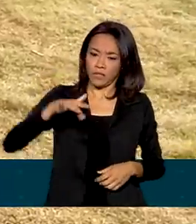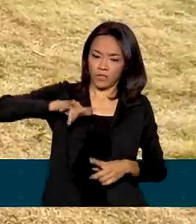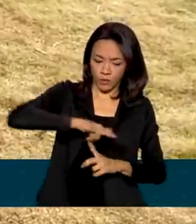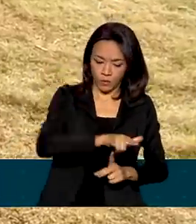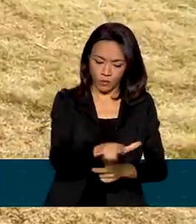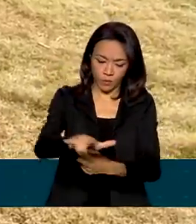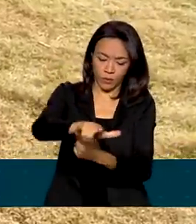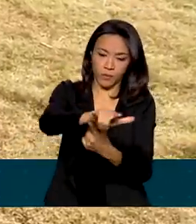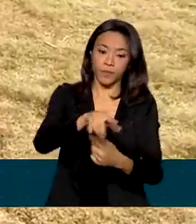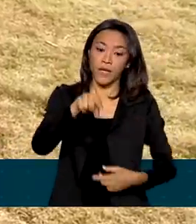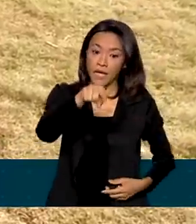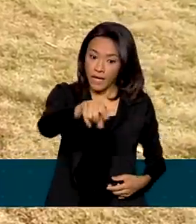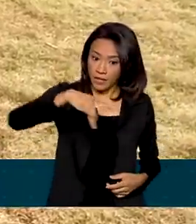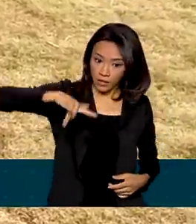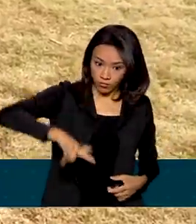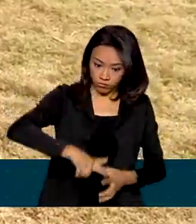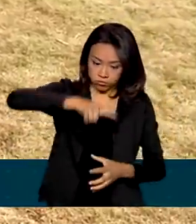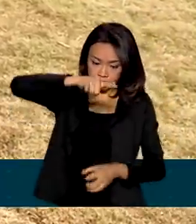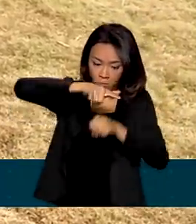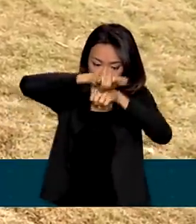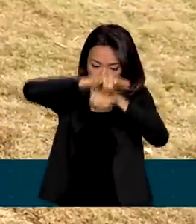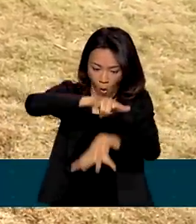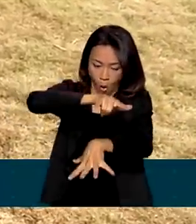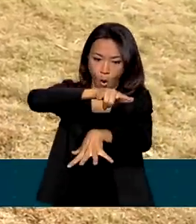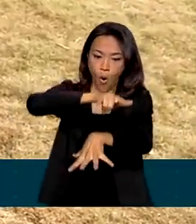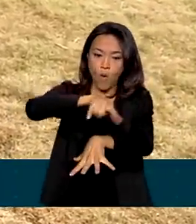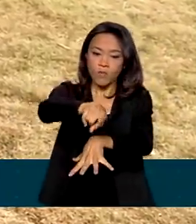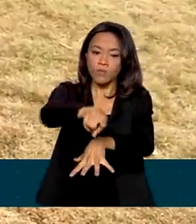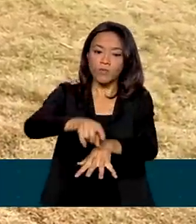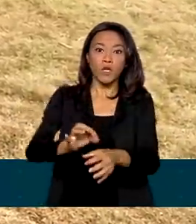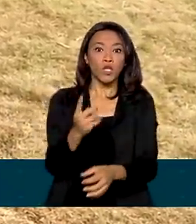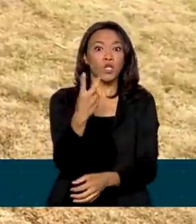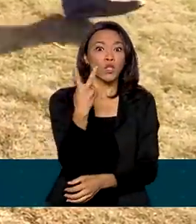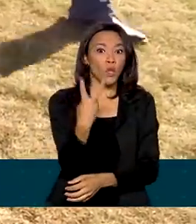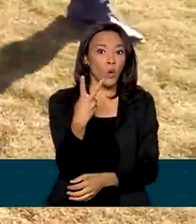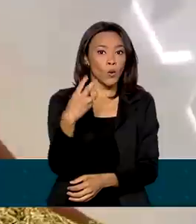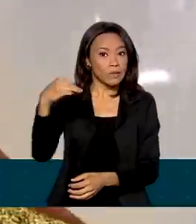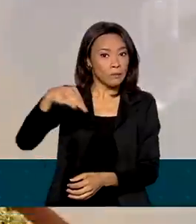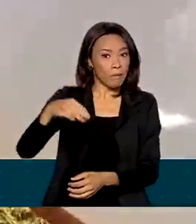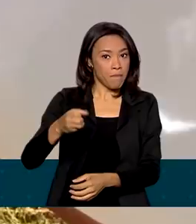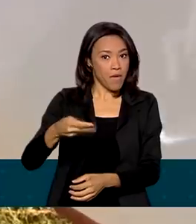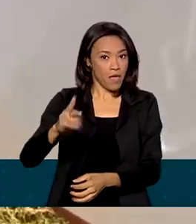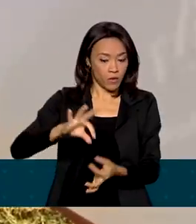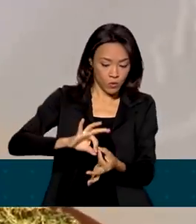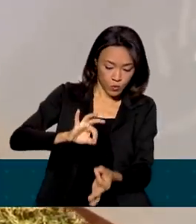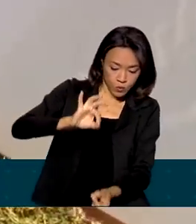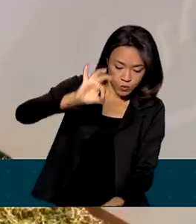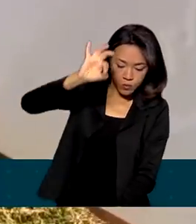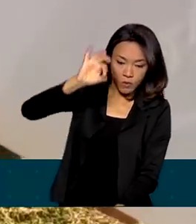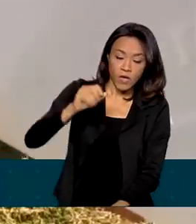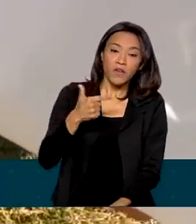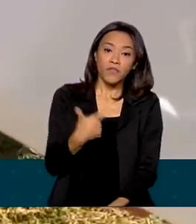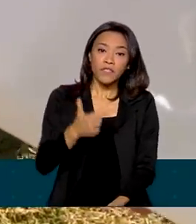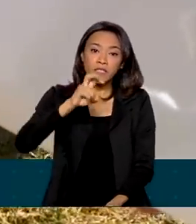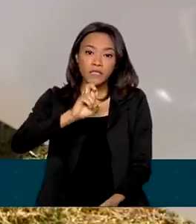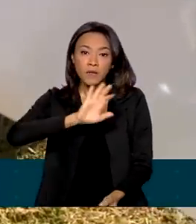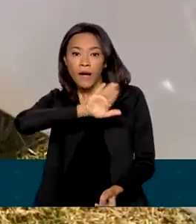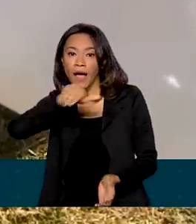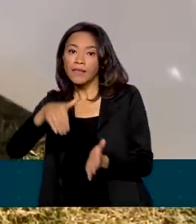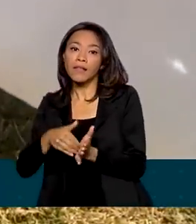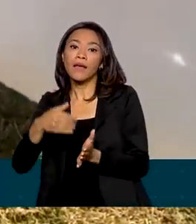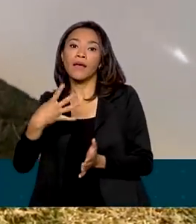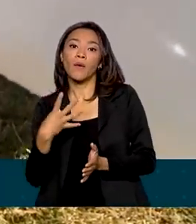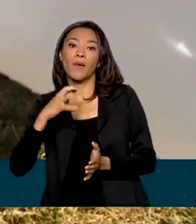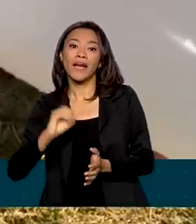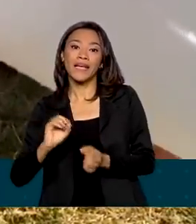drones de pulverização são maiores, medem cerca de 2 metros e têm capacidade para transportar de 25 a 40